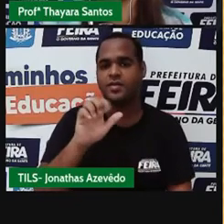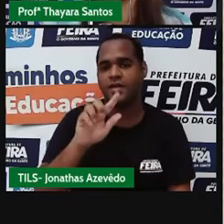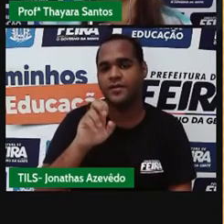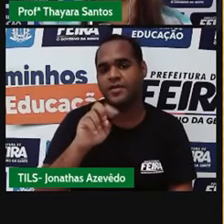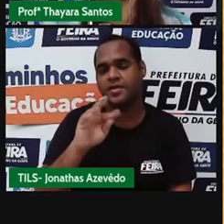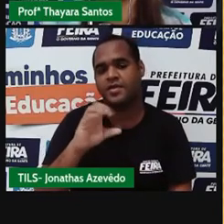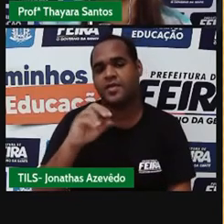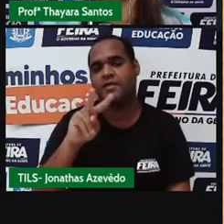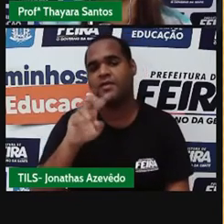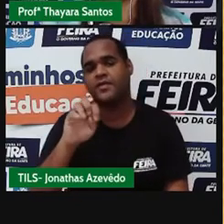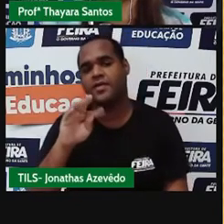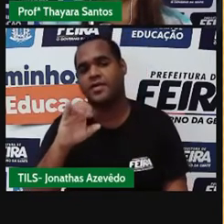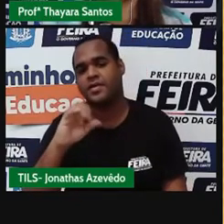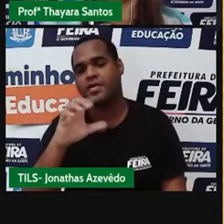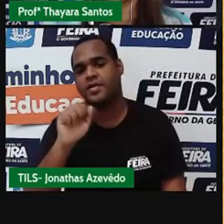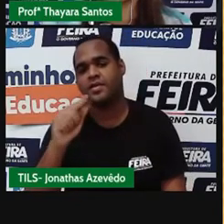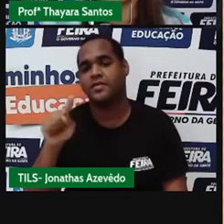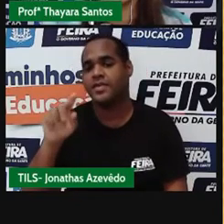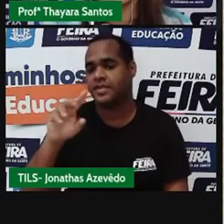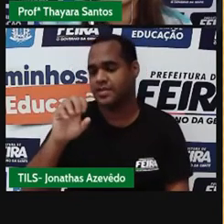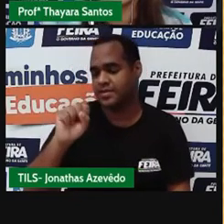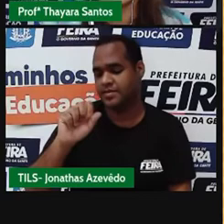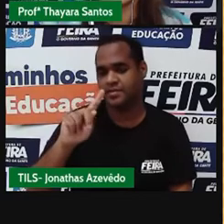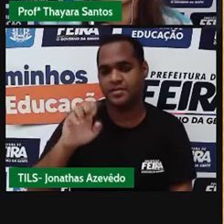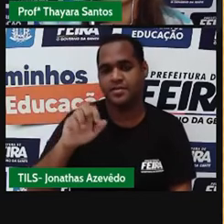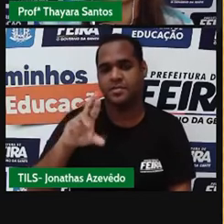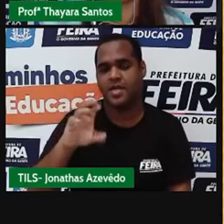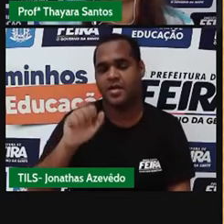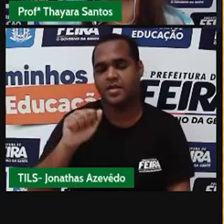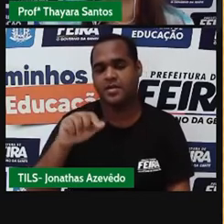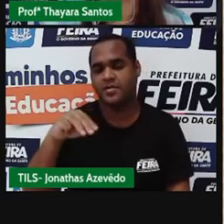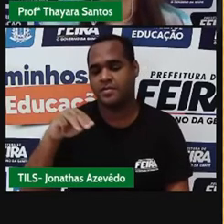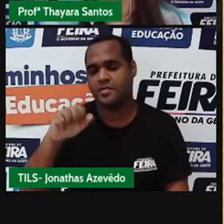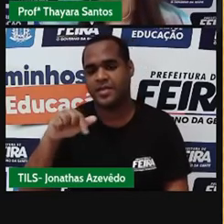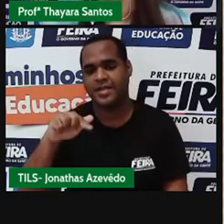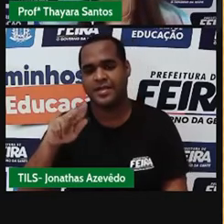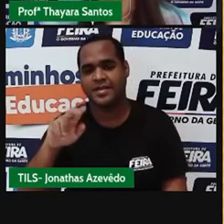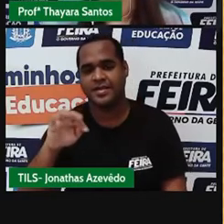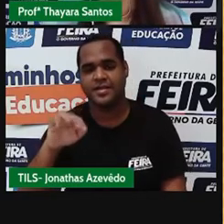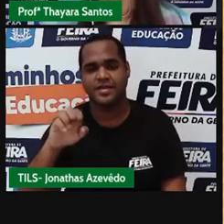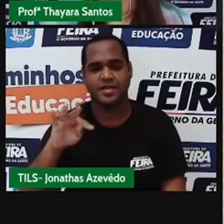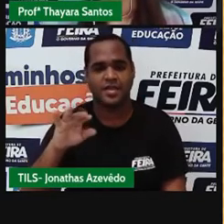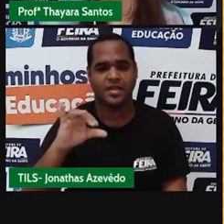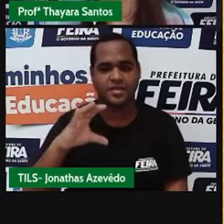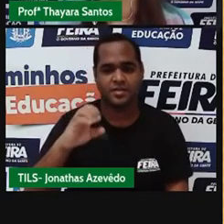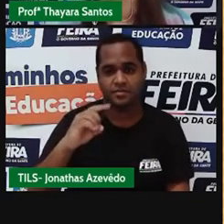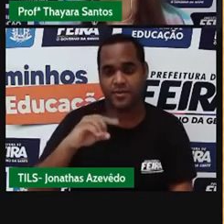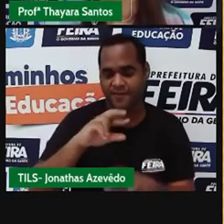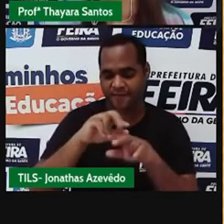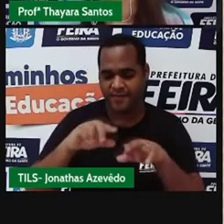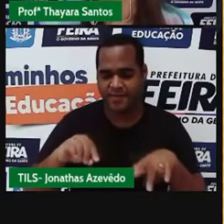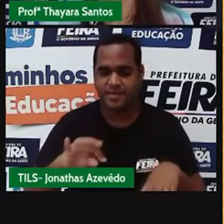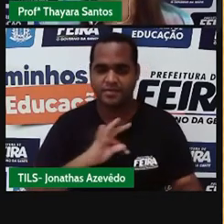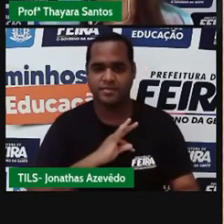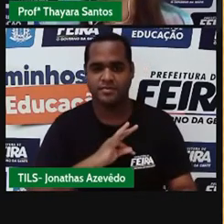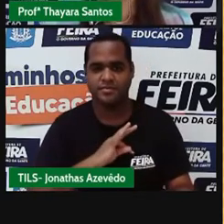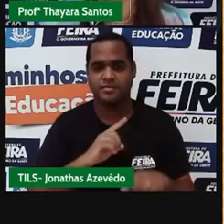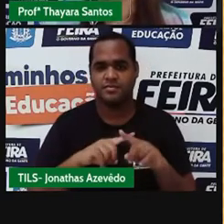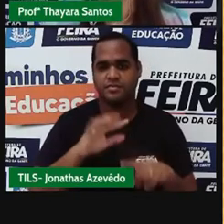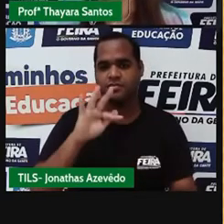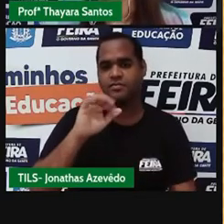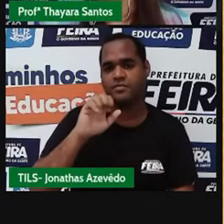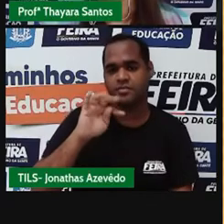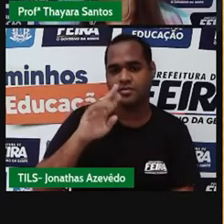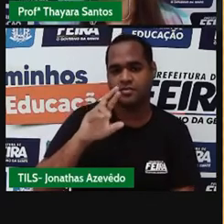ventilação e separação magnética. E agora vamos conhecer melhor cada uma dessas técnicas. A filtração é o